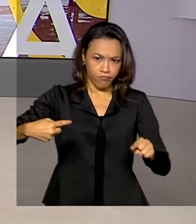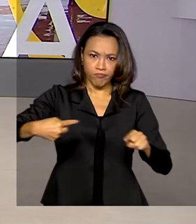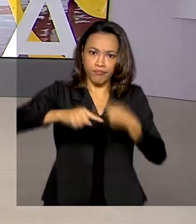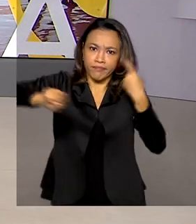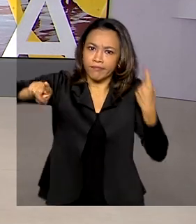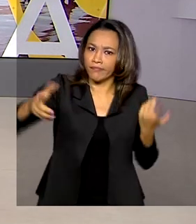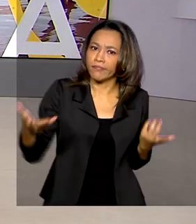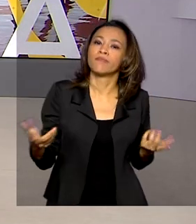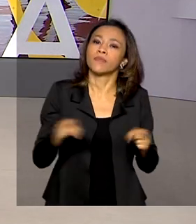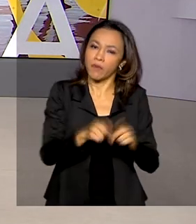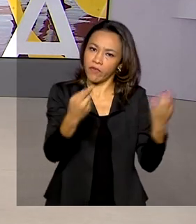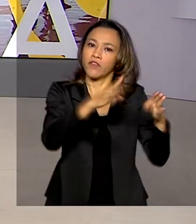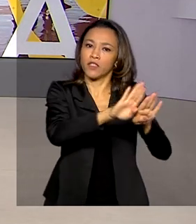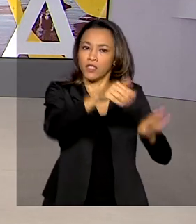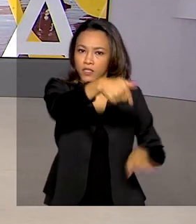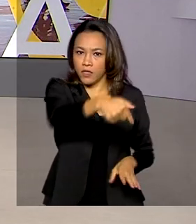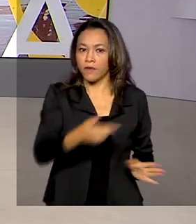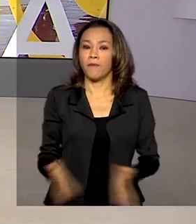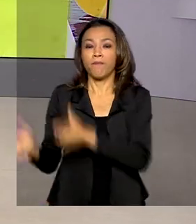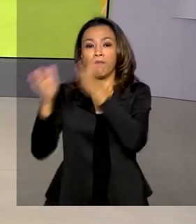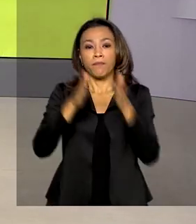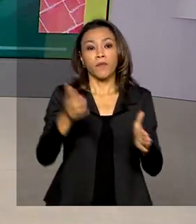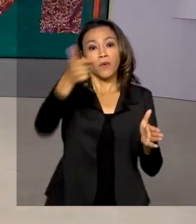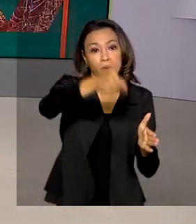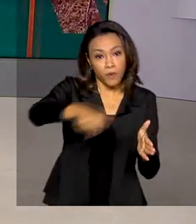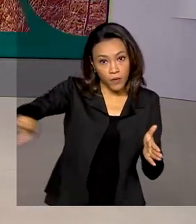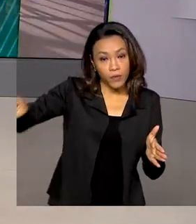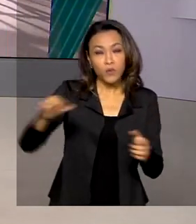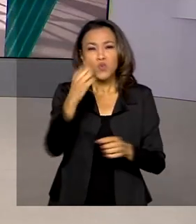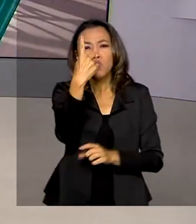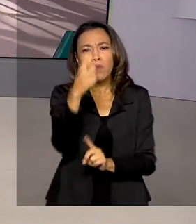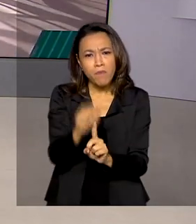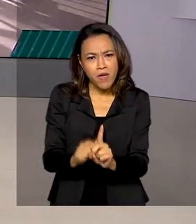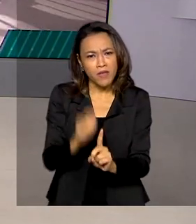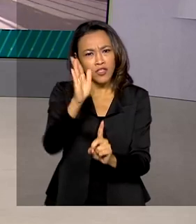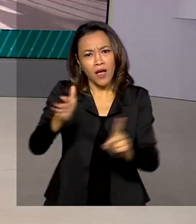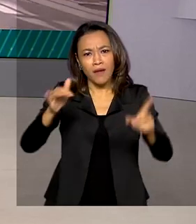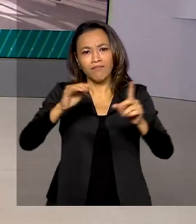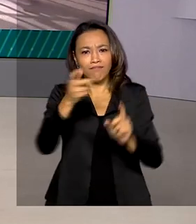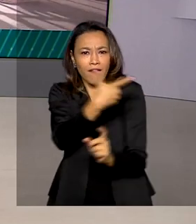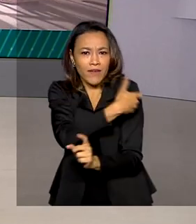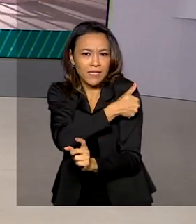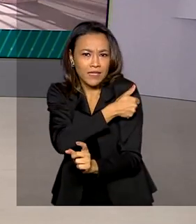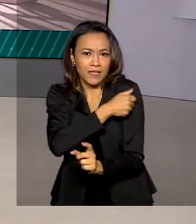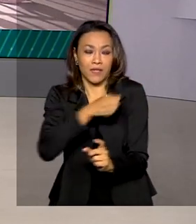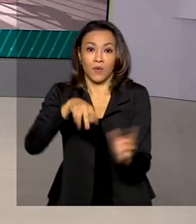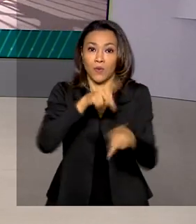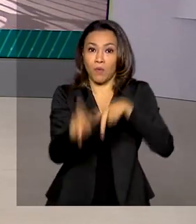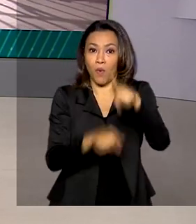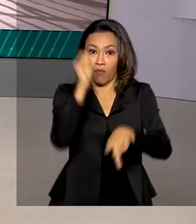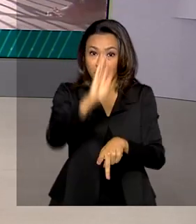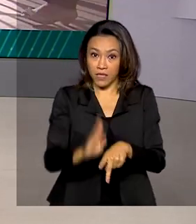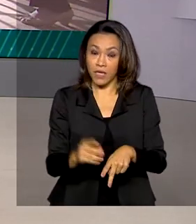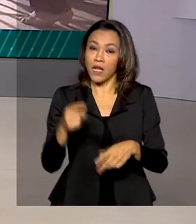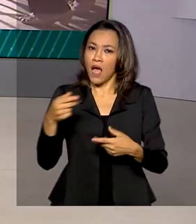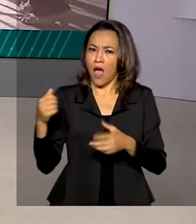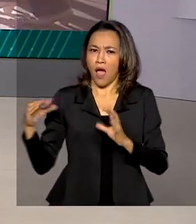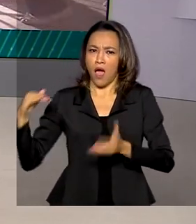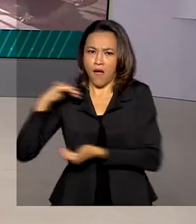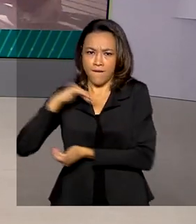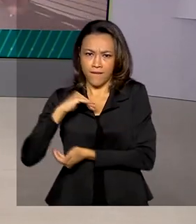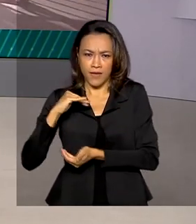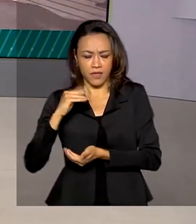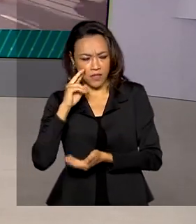O assunto agora é saúde. Um mês após o início da vacinação dos brasileiros, a Anvisa não detectou efeitos adversos